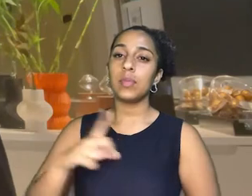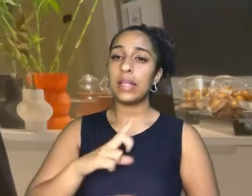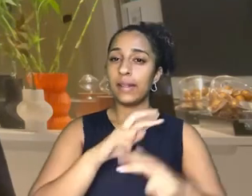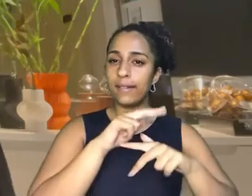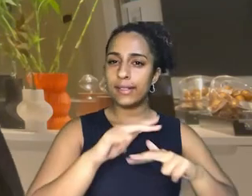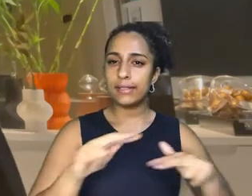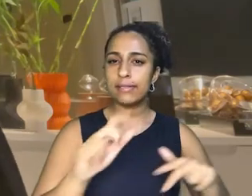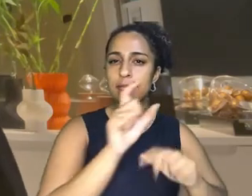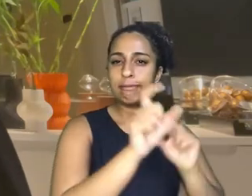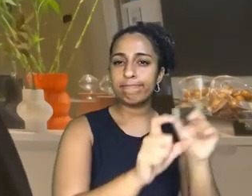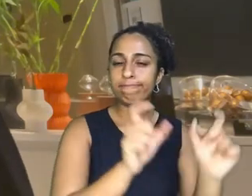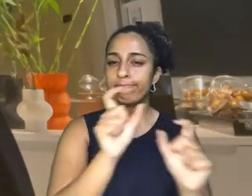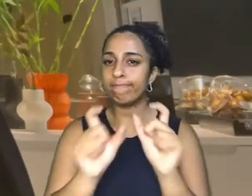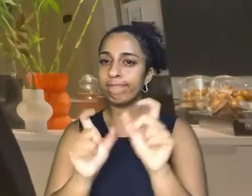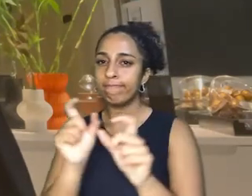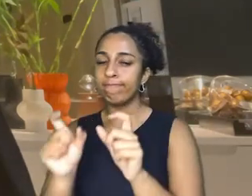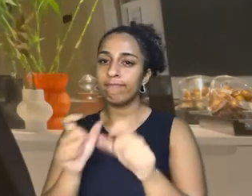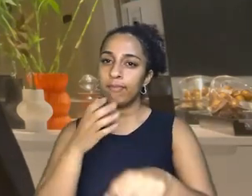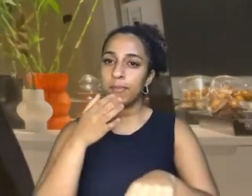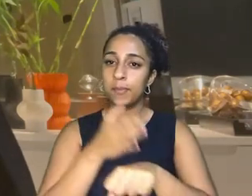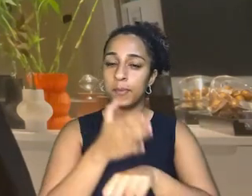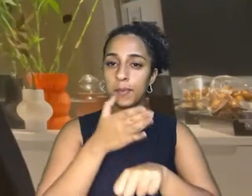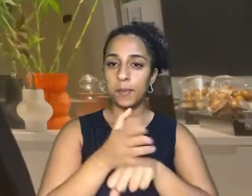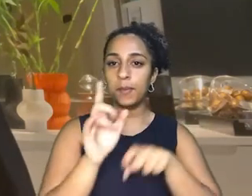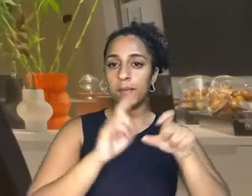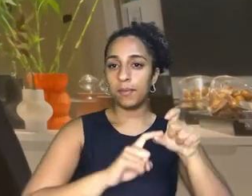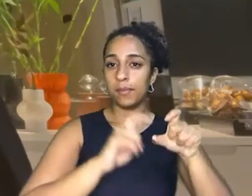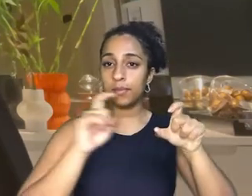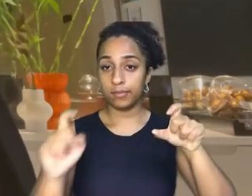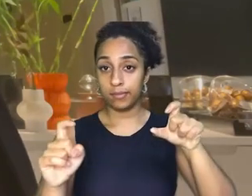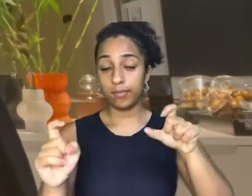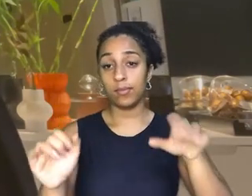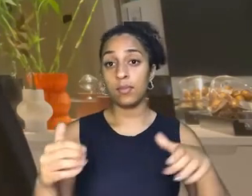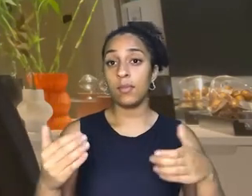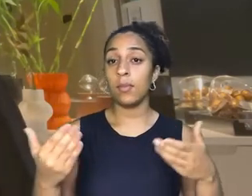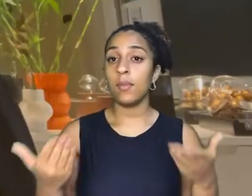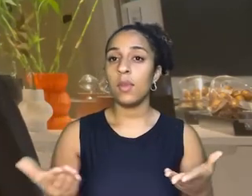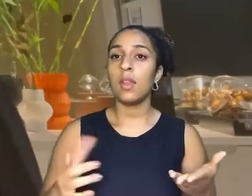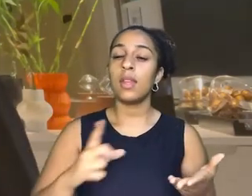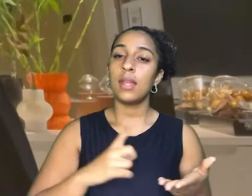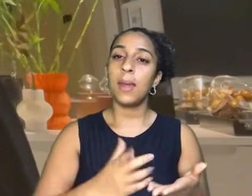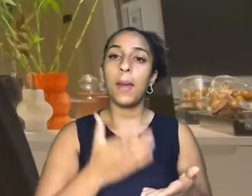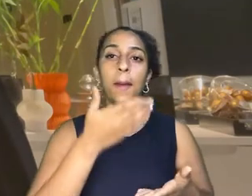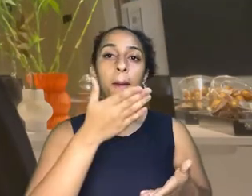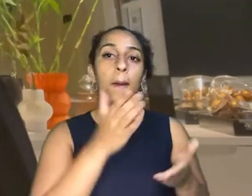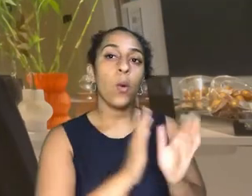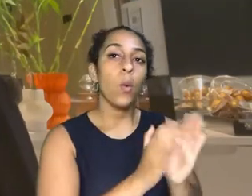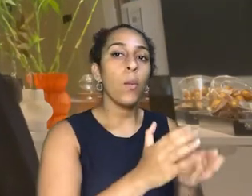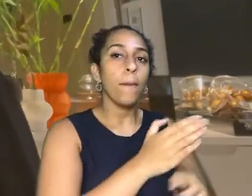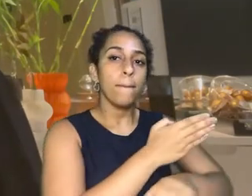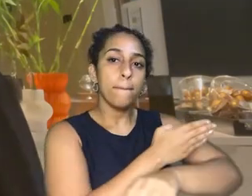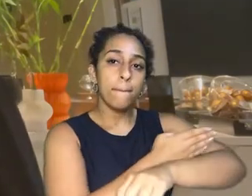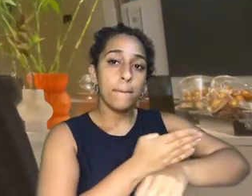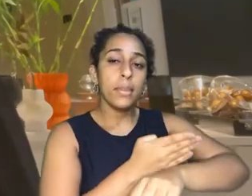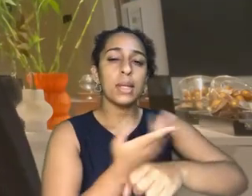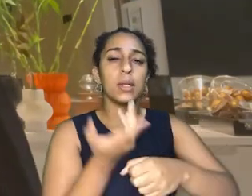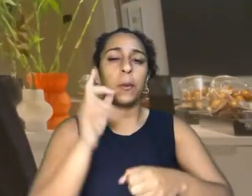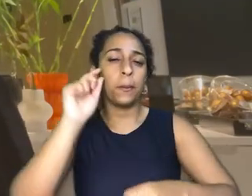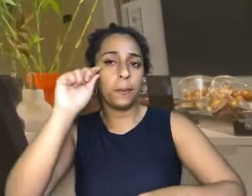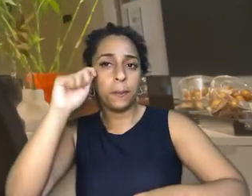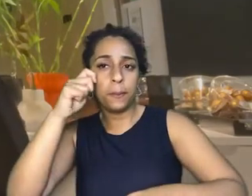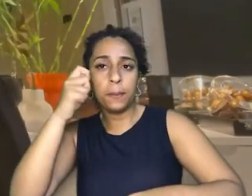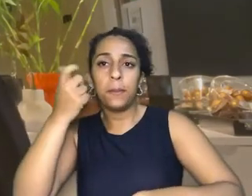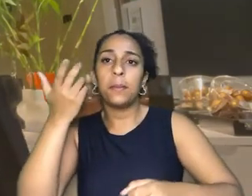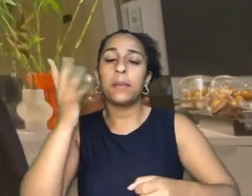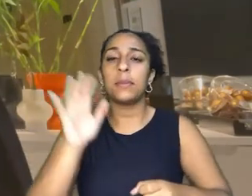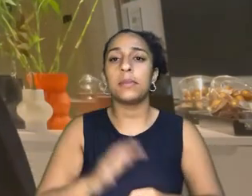da luta pela independência. Então, existem os brancos, existem os pretos,